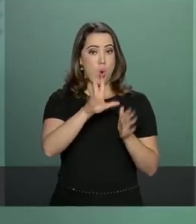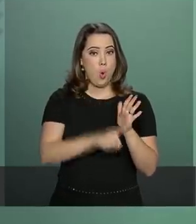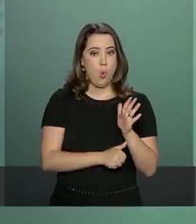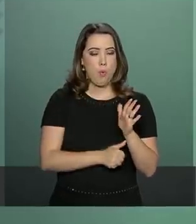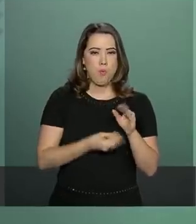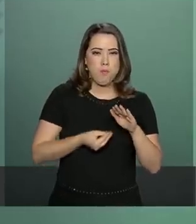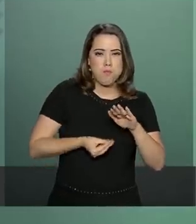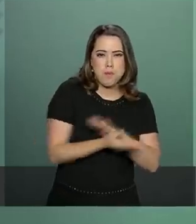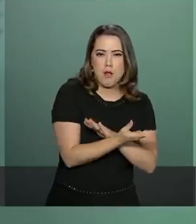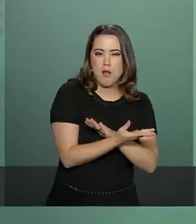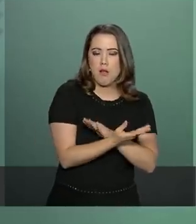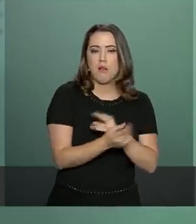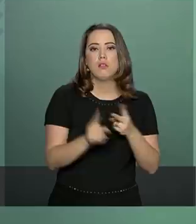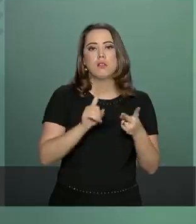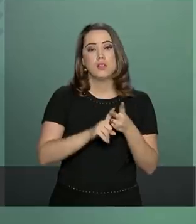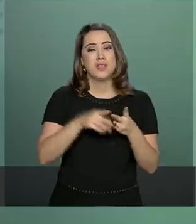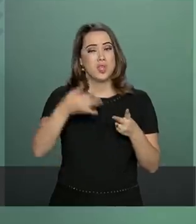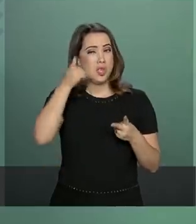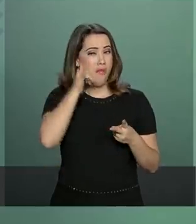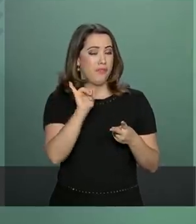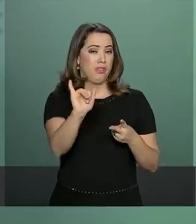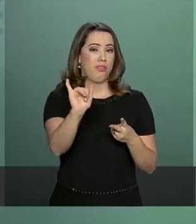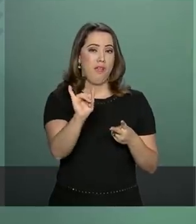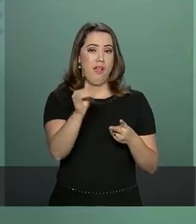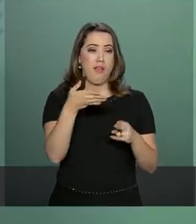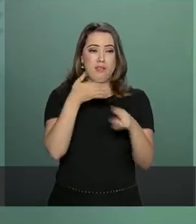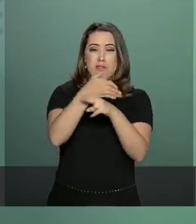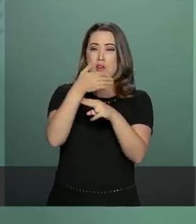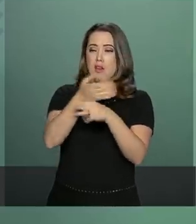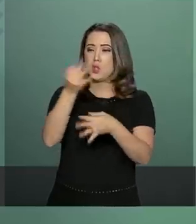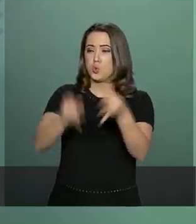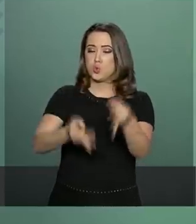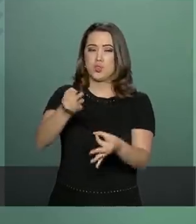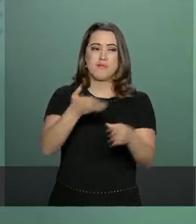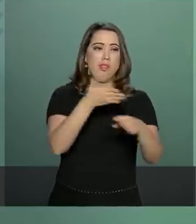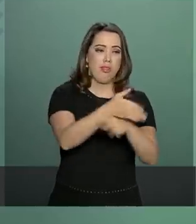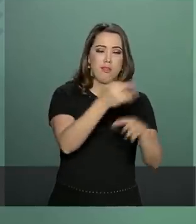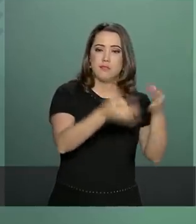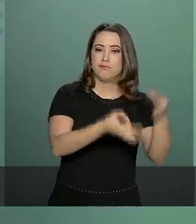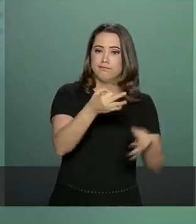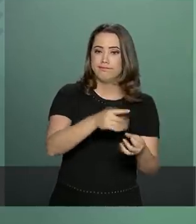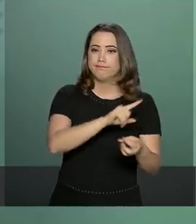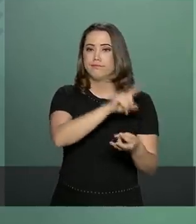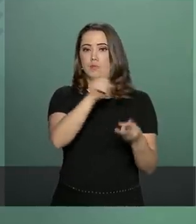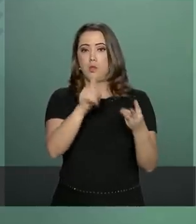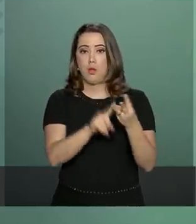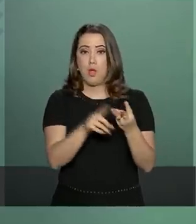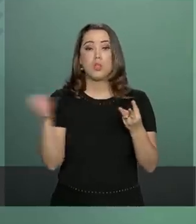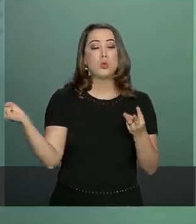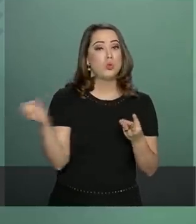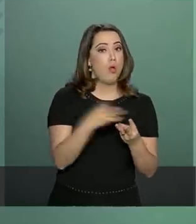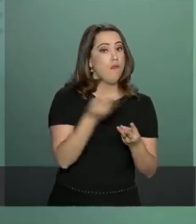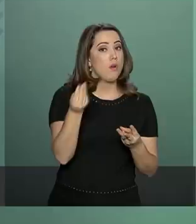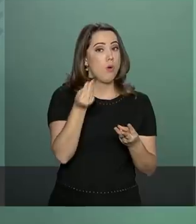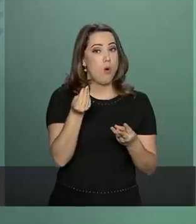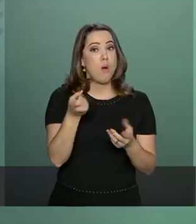das ações judiciais. Modernização do processo de cobrança de dívidas.